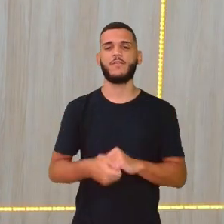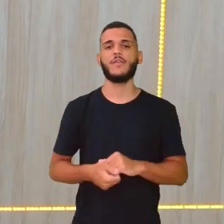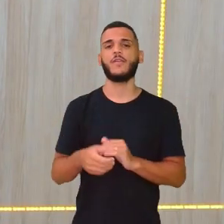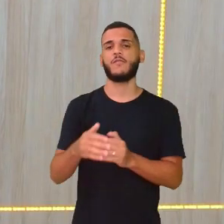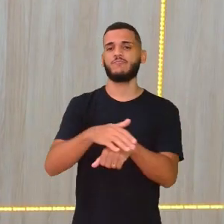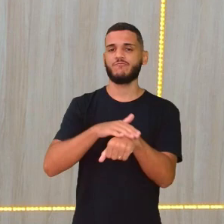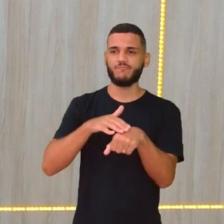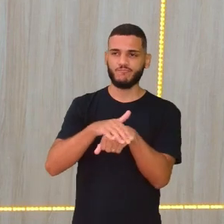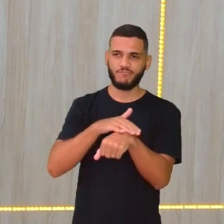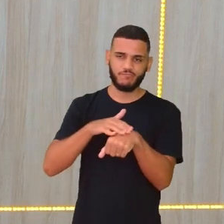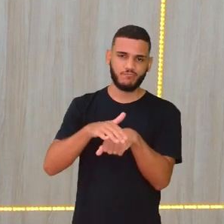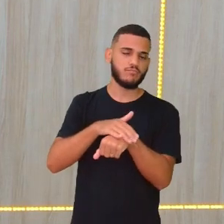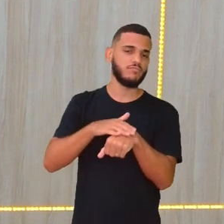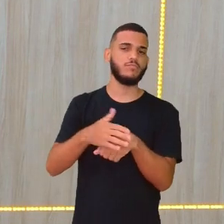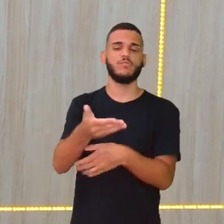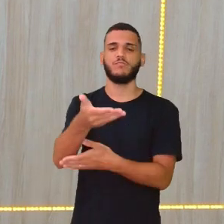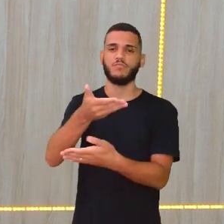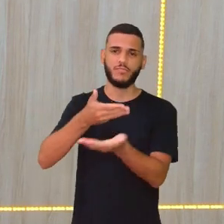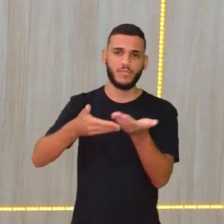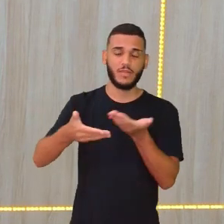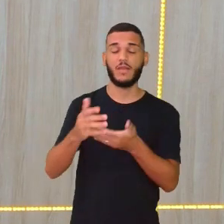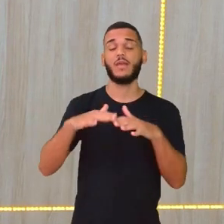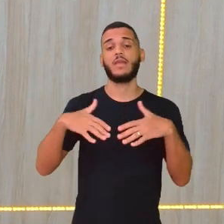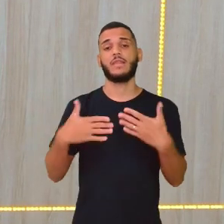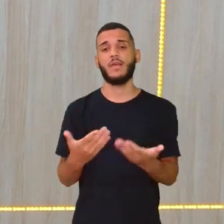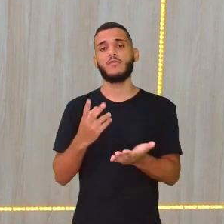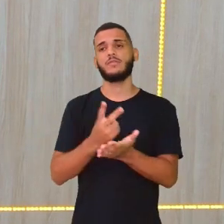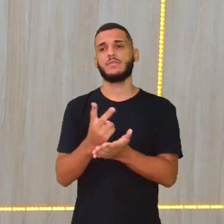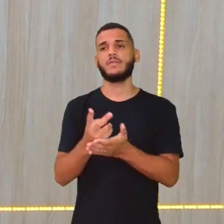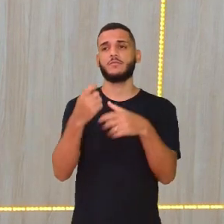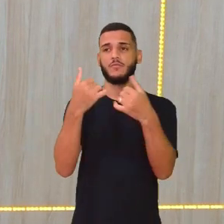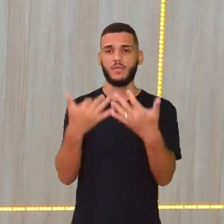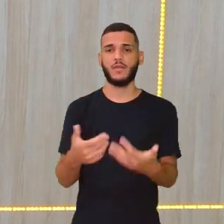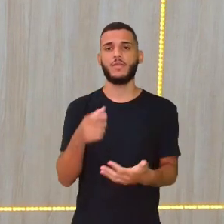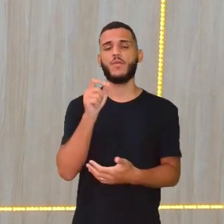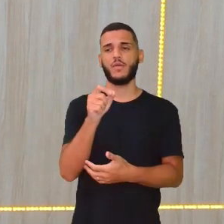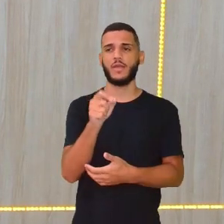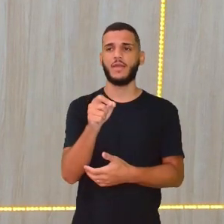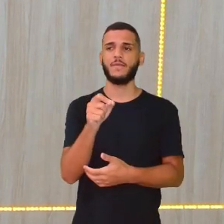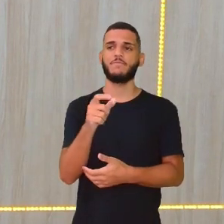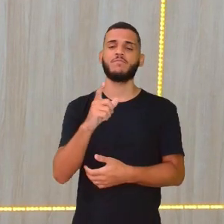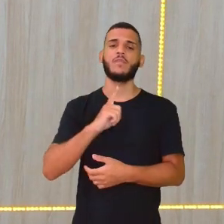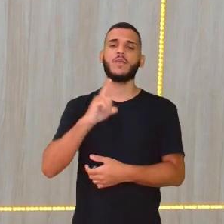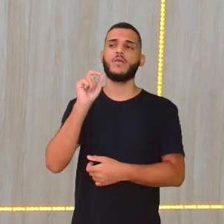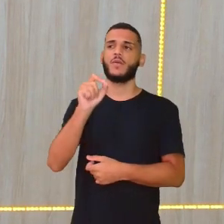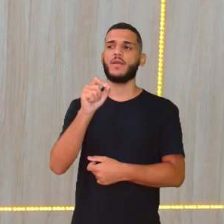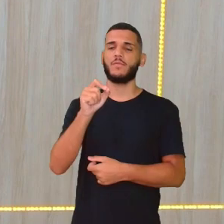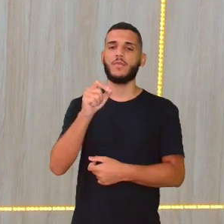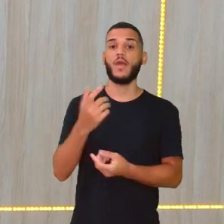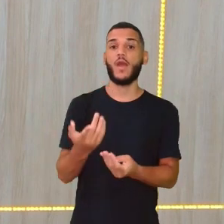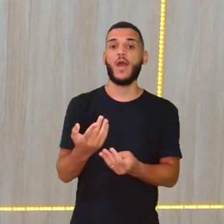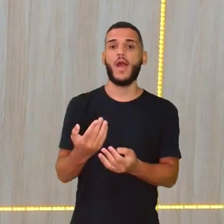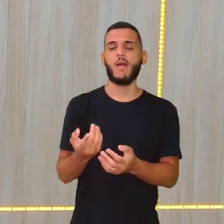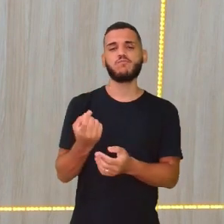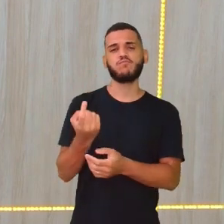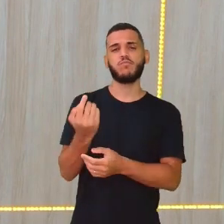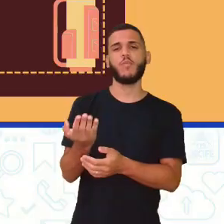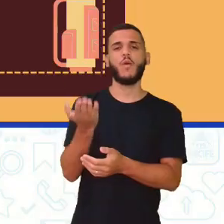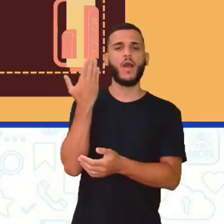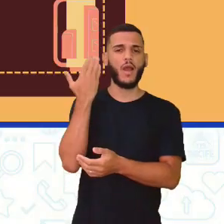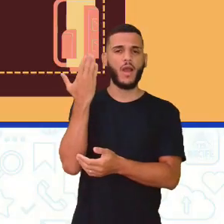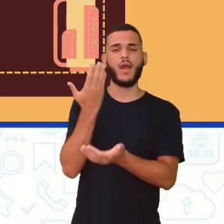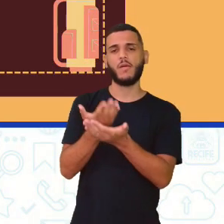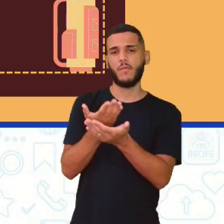conversar com a gente, né? Então, como eu sempre começo a aula referenciando, né? A nossa última aula para que